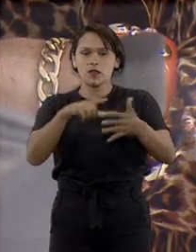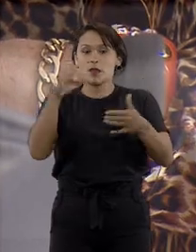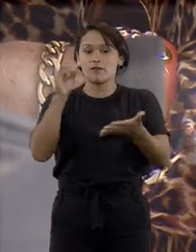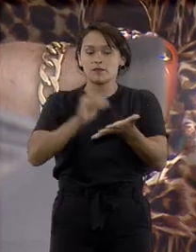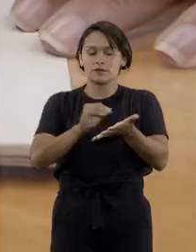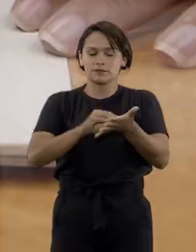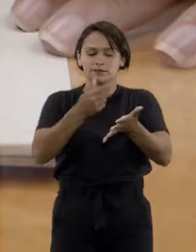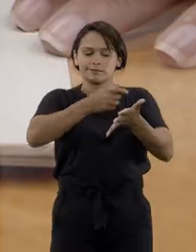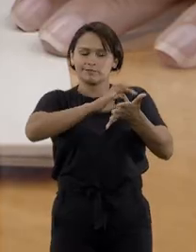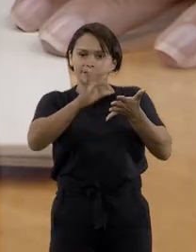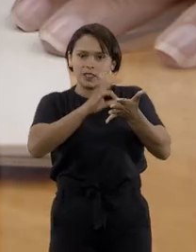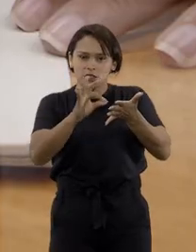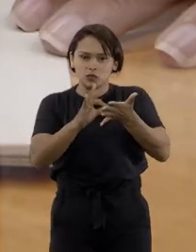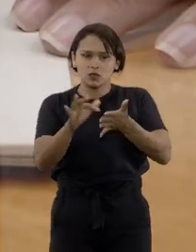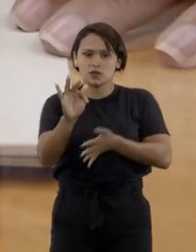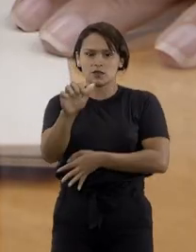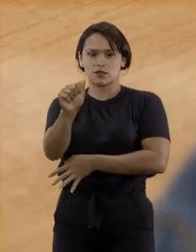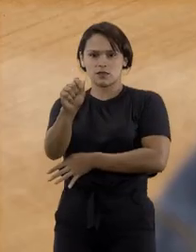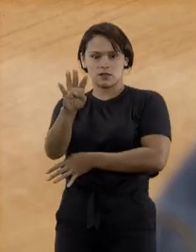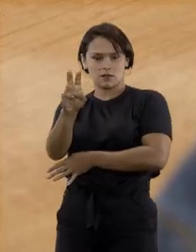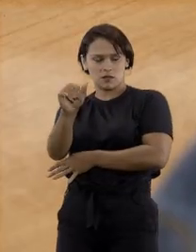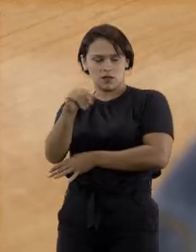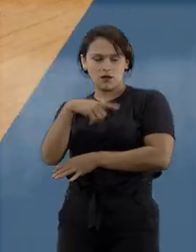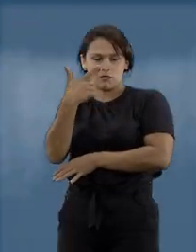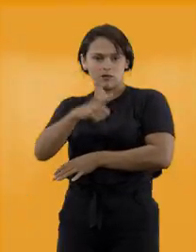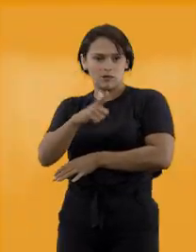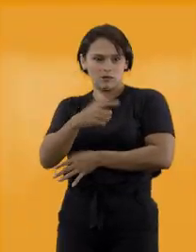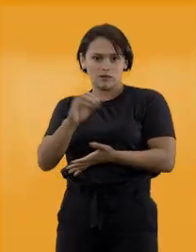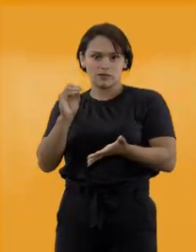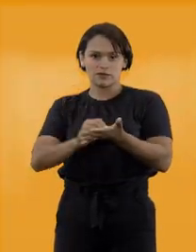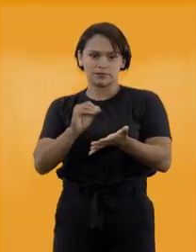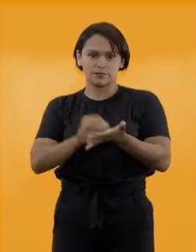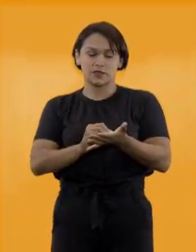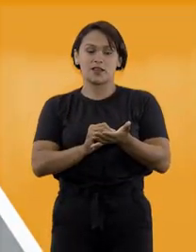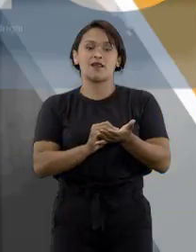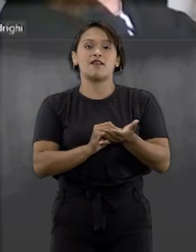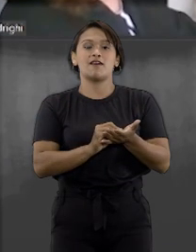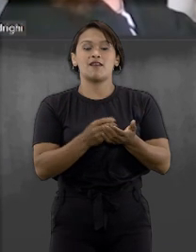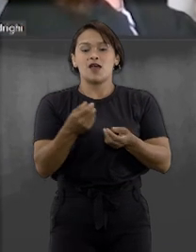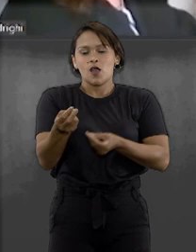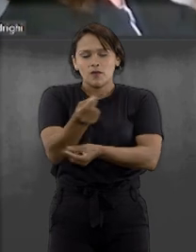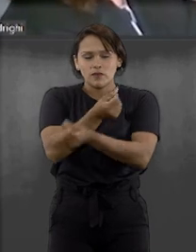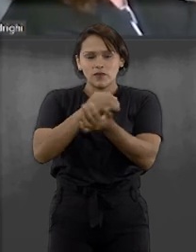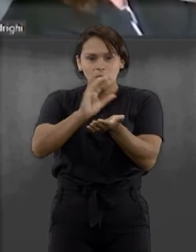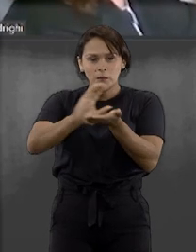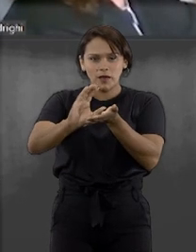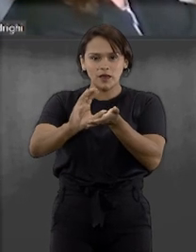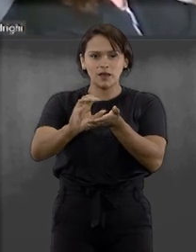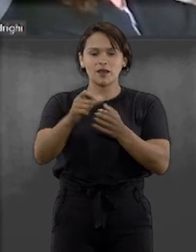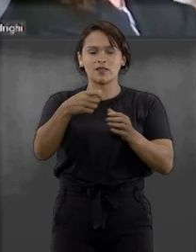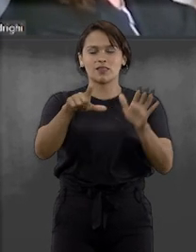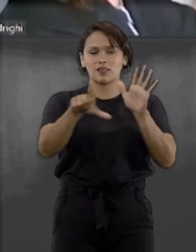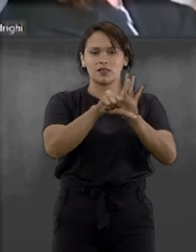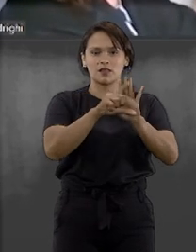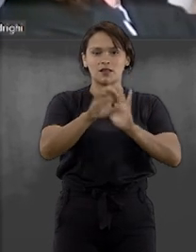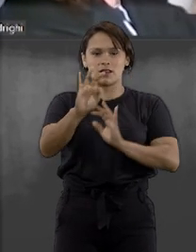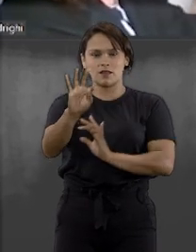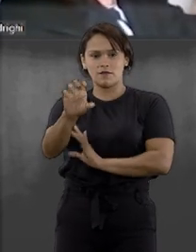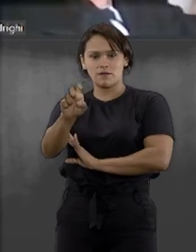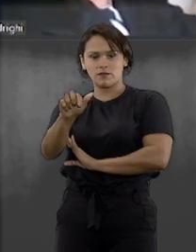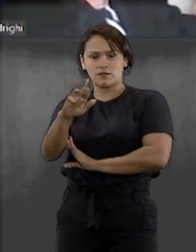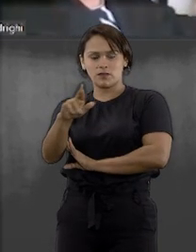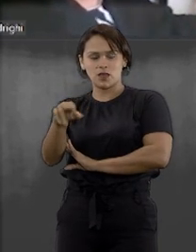não foi assinado por tabelião não tem validade. Indenização da lei Ferrari pode ser afastada quando